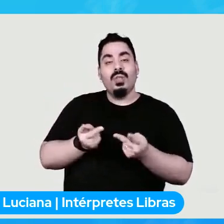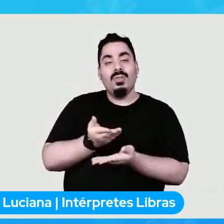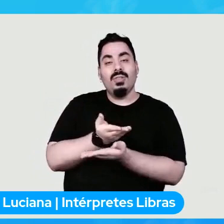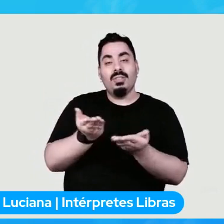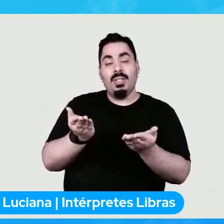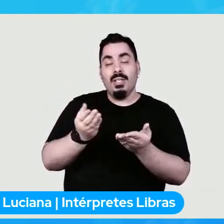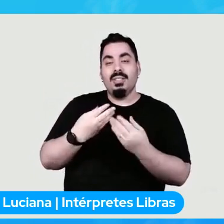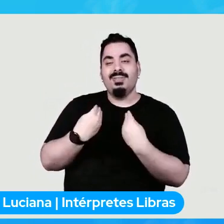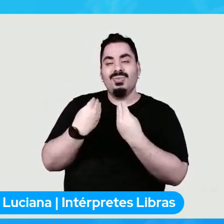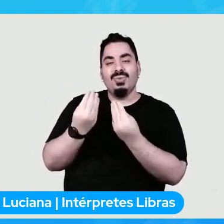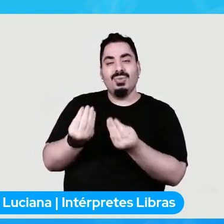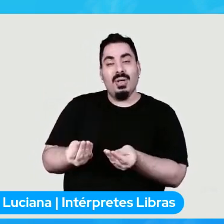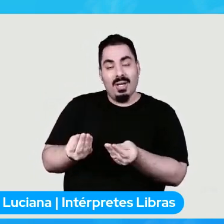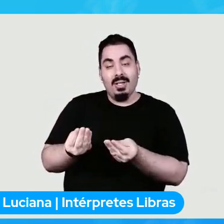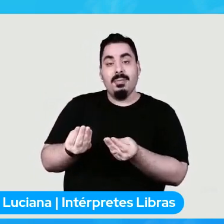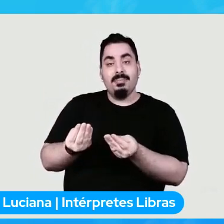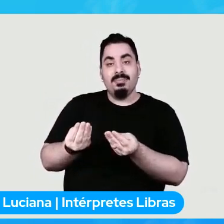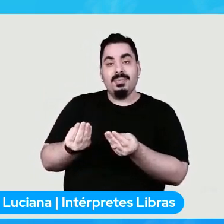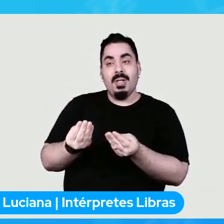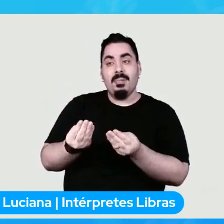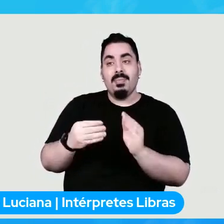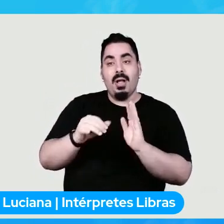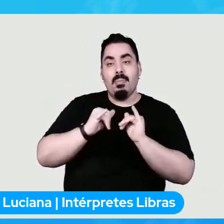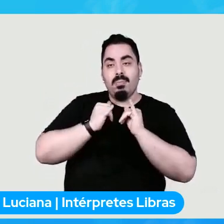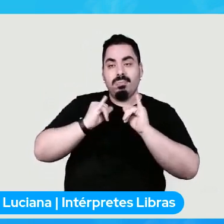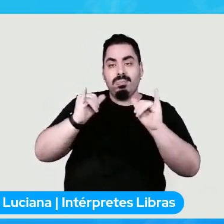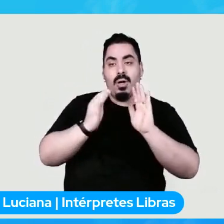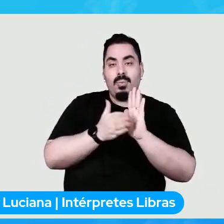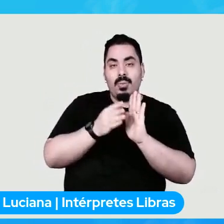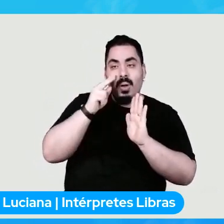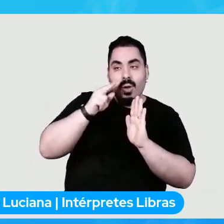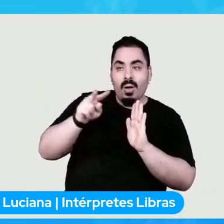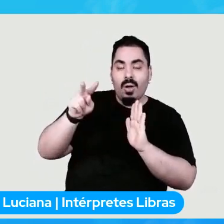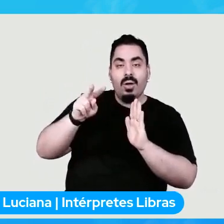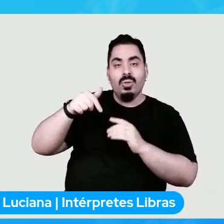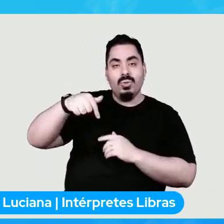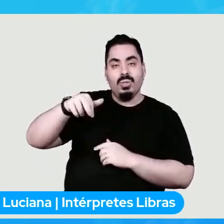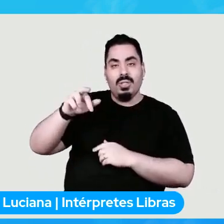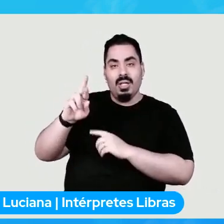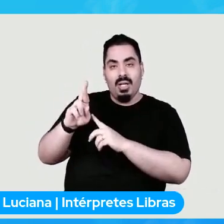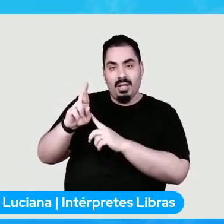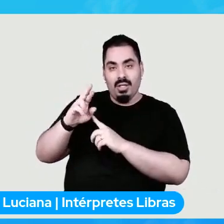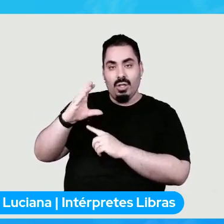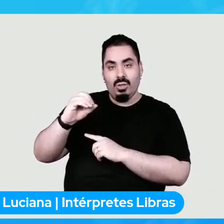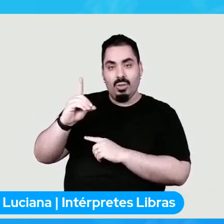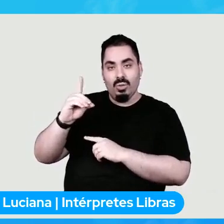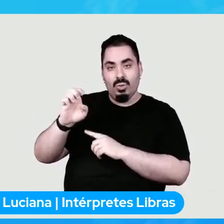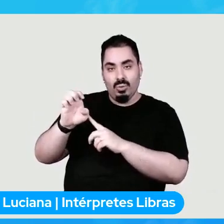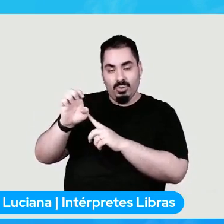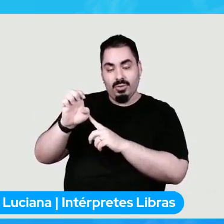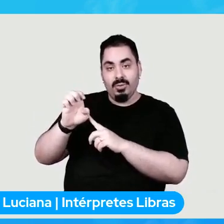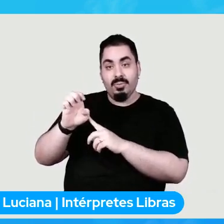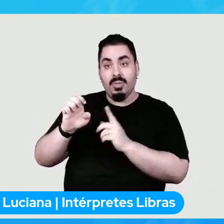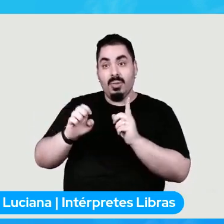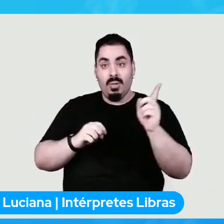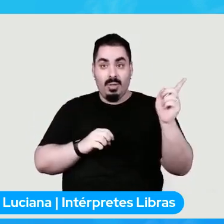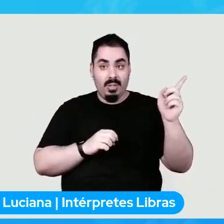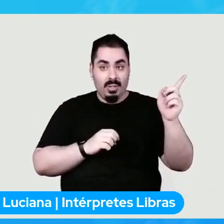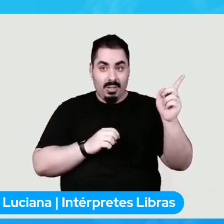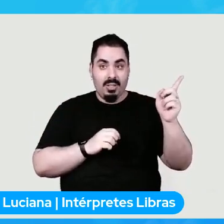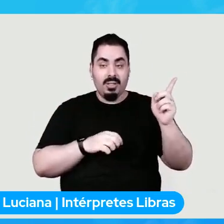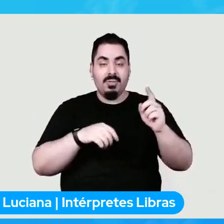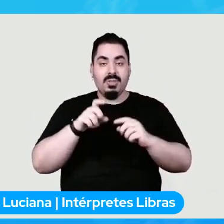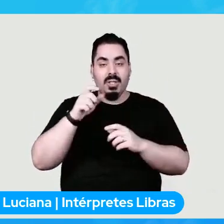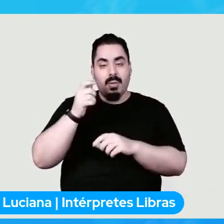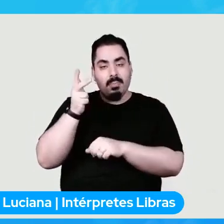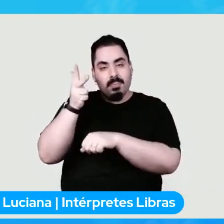Então, tem um QR Code aqui na tela e a possibilidade de doação é através da captura das informações